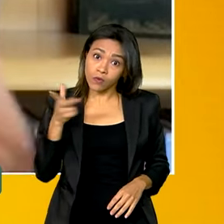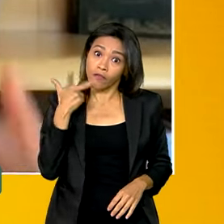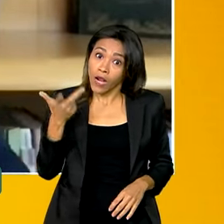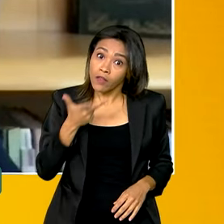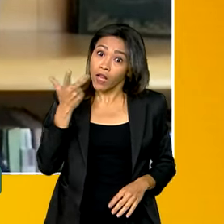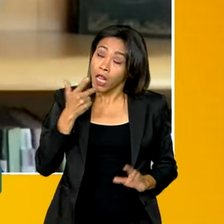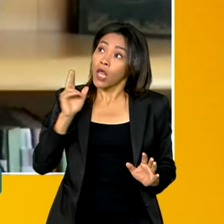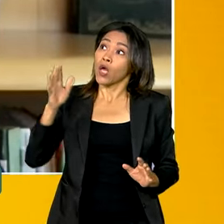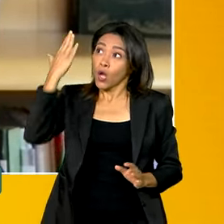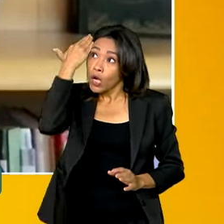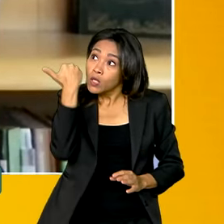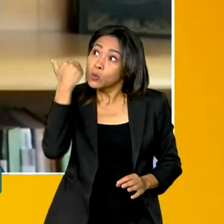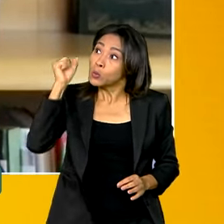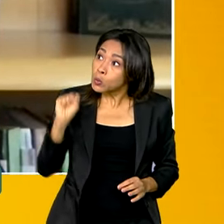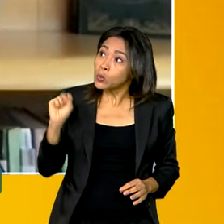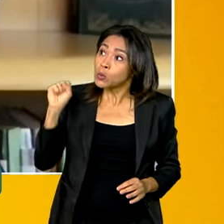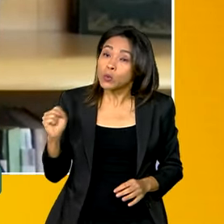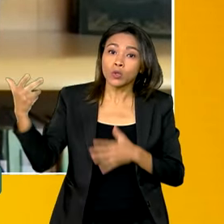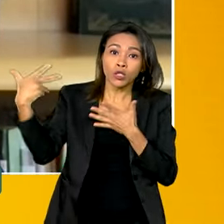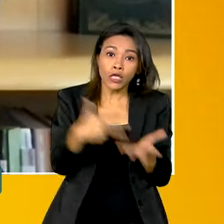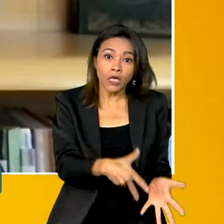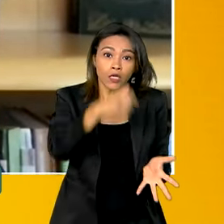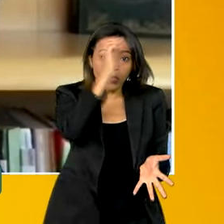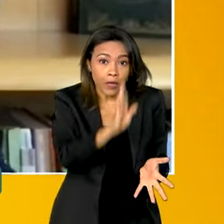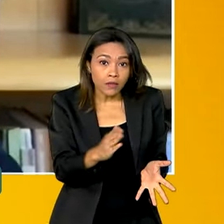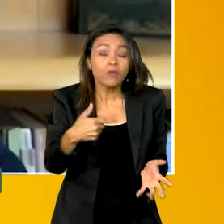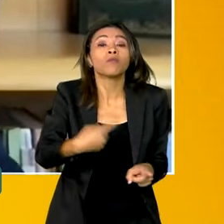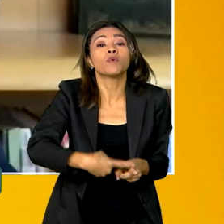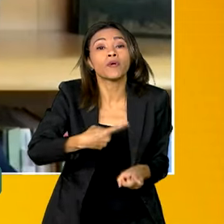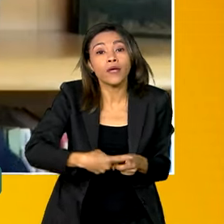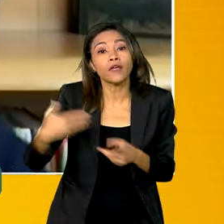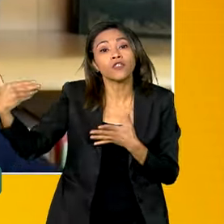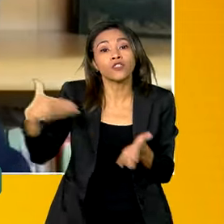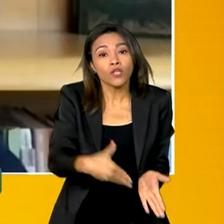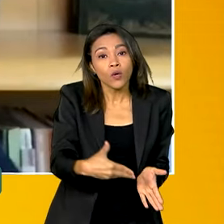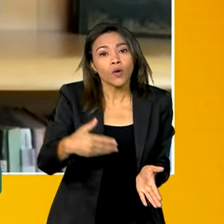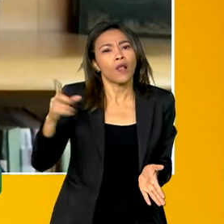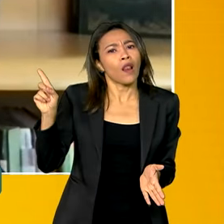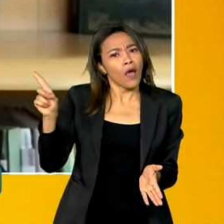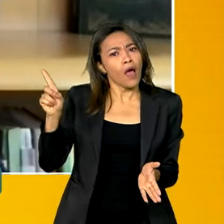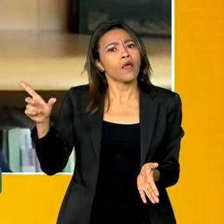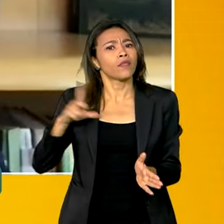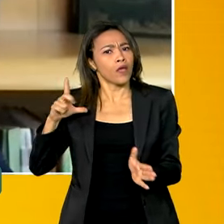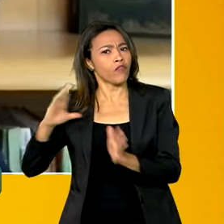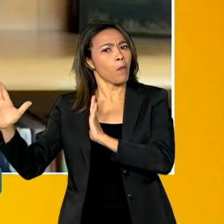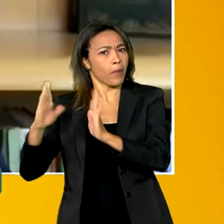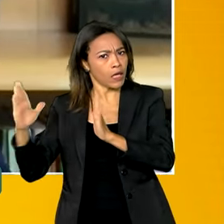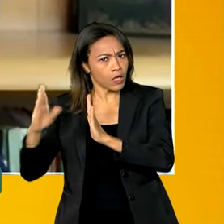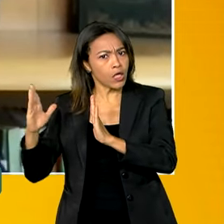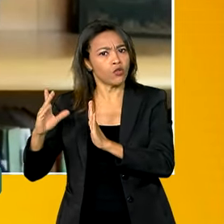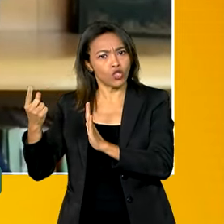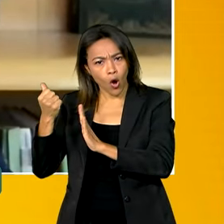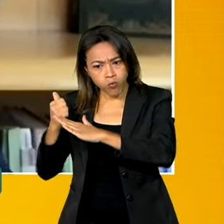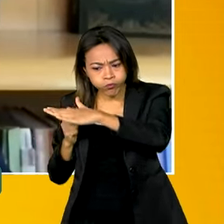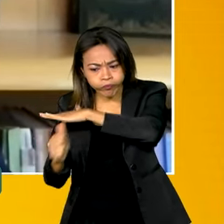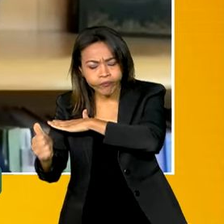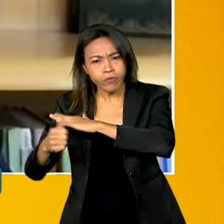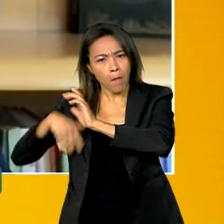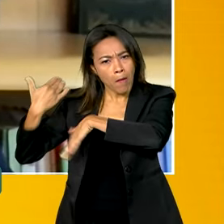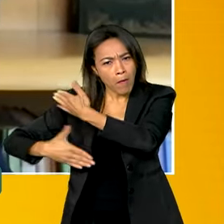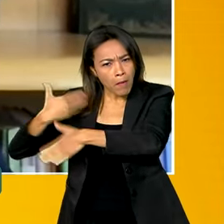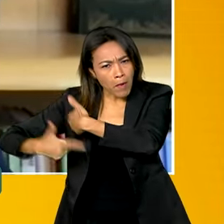do Sul, os produtos coreanos chegaram até aqui, mas por quê? Porque houve um período de investimento, de fortalecimento da indústria